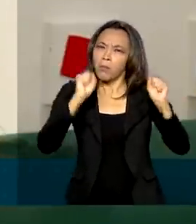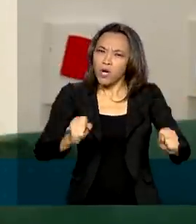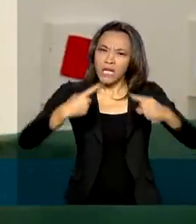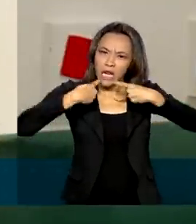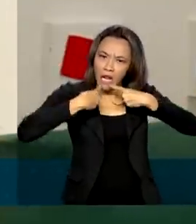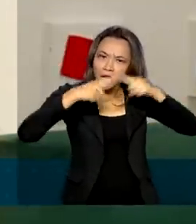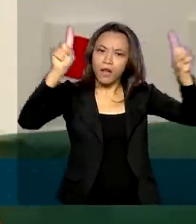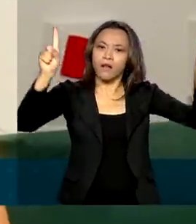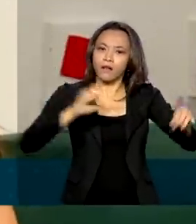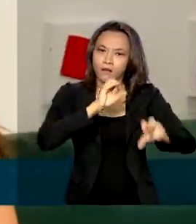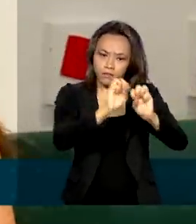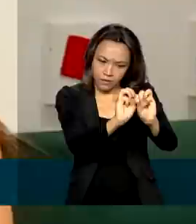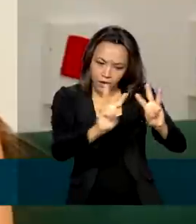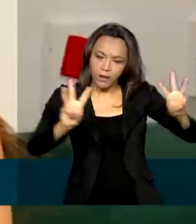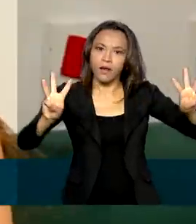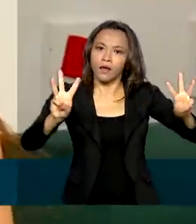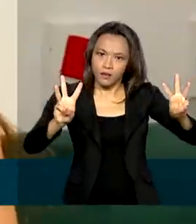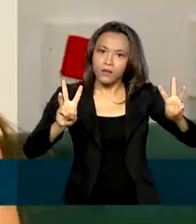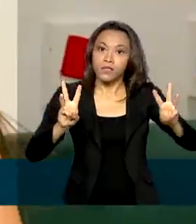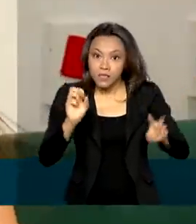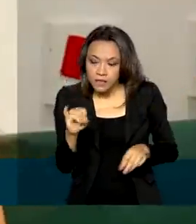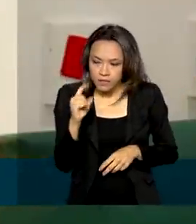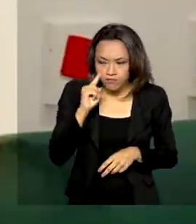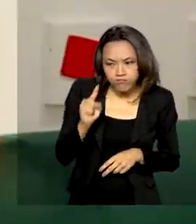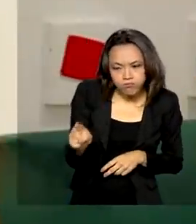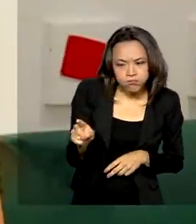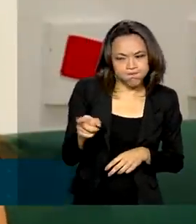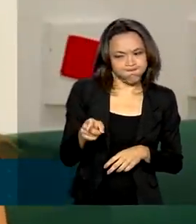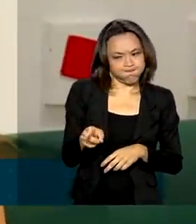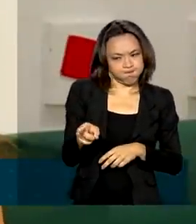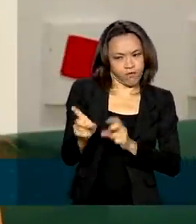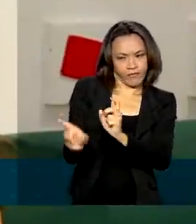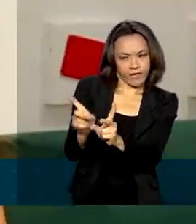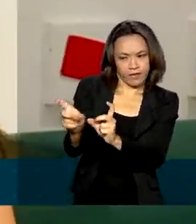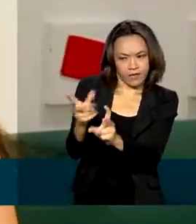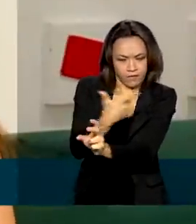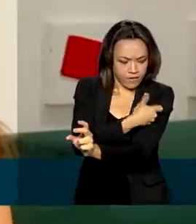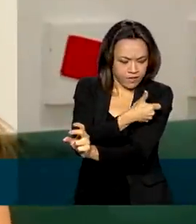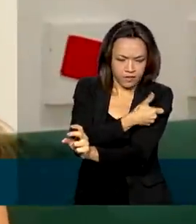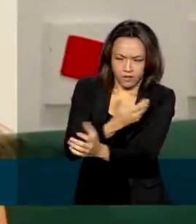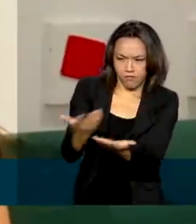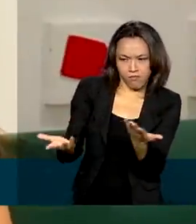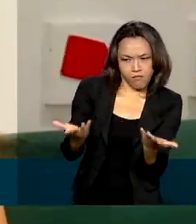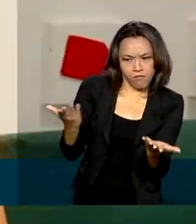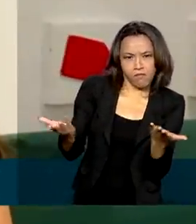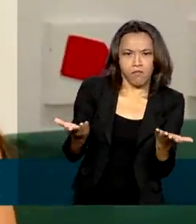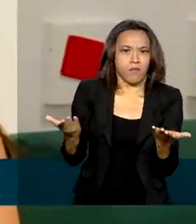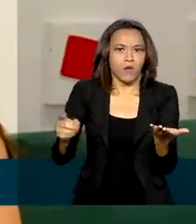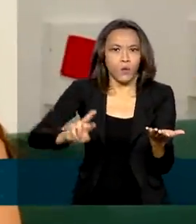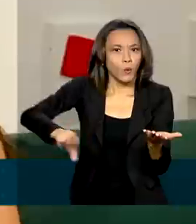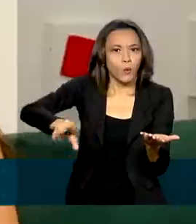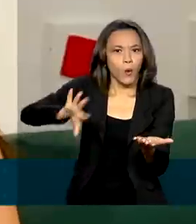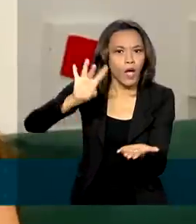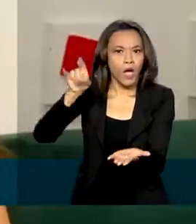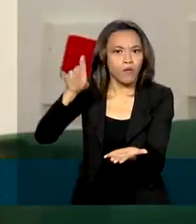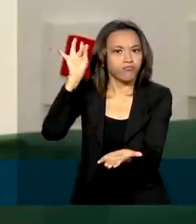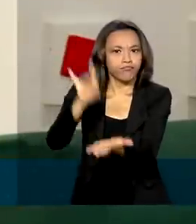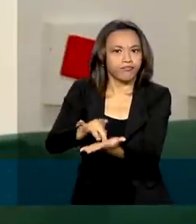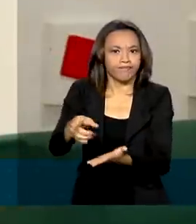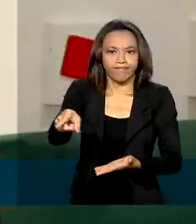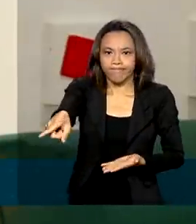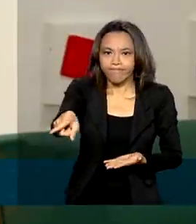internet ou, então, em casos de identificação de qualquer comercialização de vacinas que não são vacinas autorizadas,